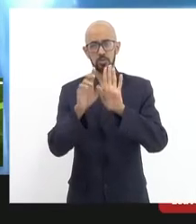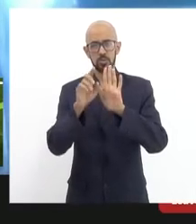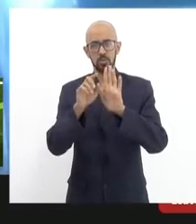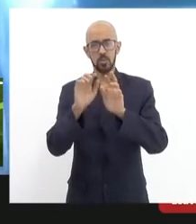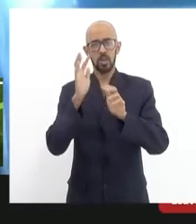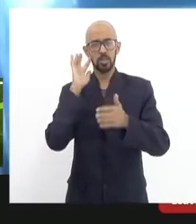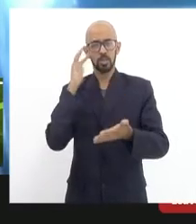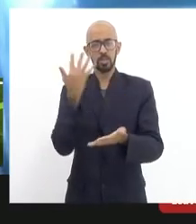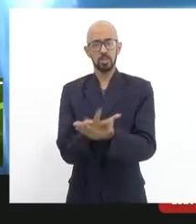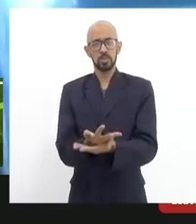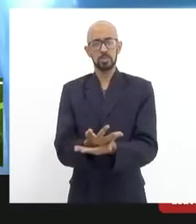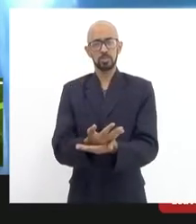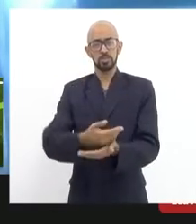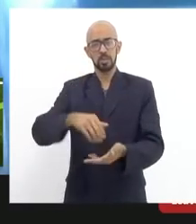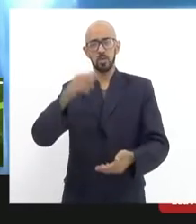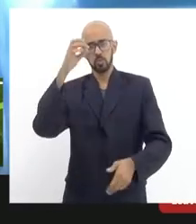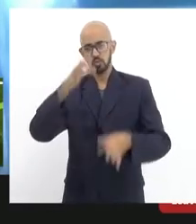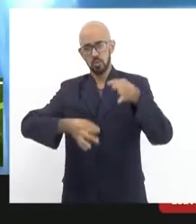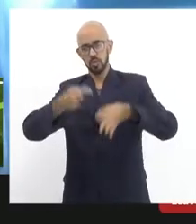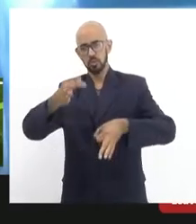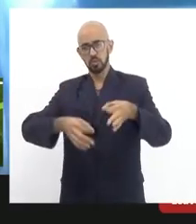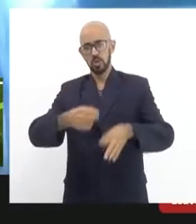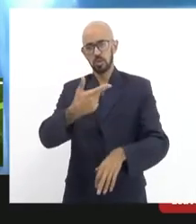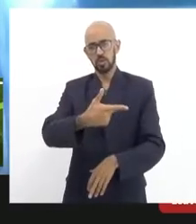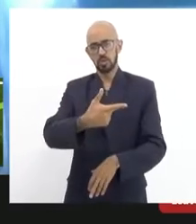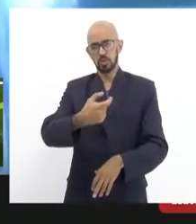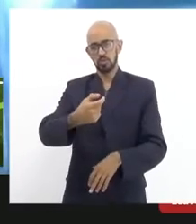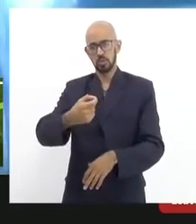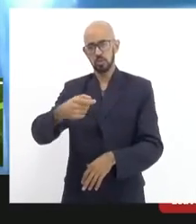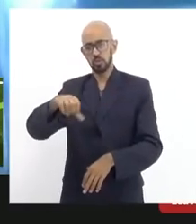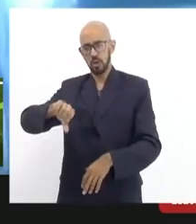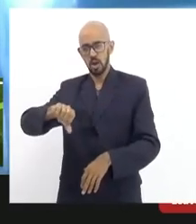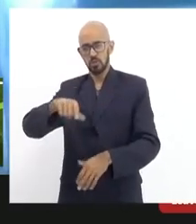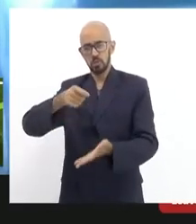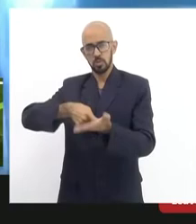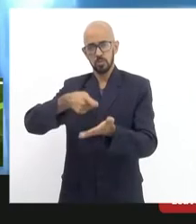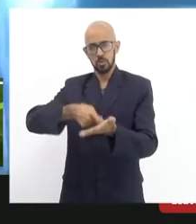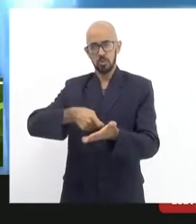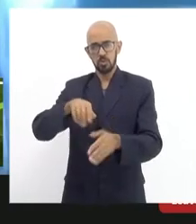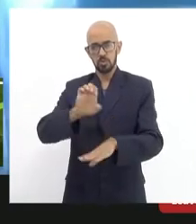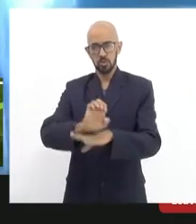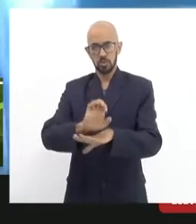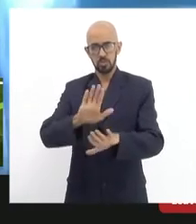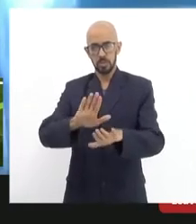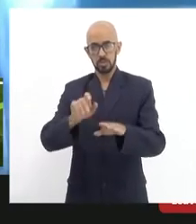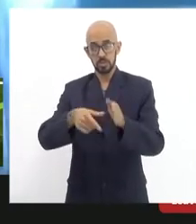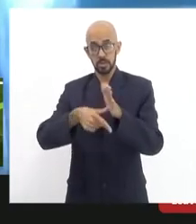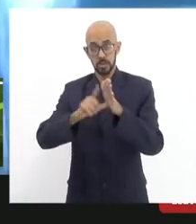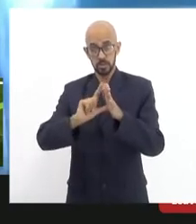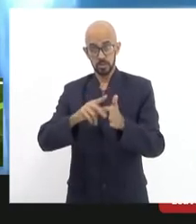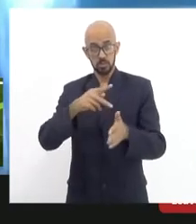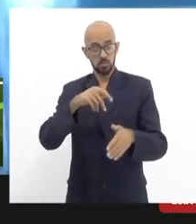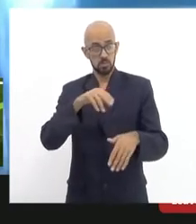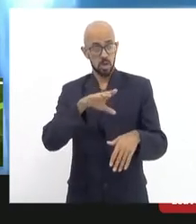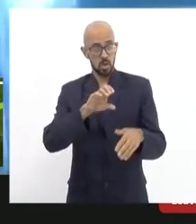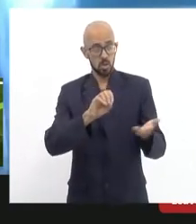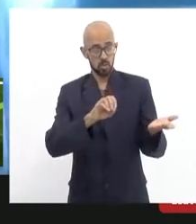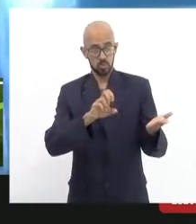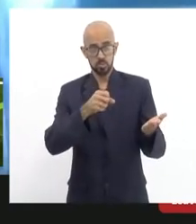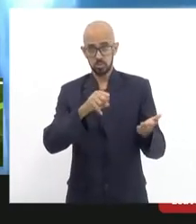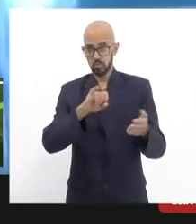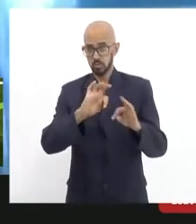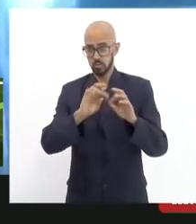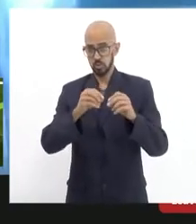judicial de 2009, que obrigou o Estado a recuperar. Antes de passar para o Paulo, se todos estiverem de